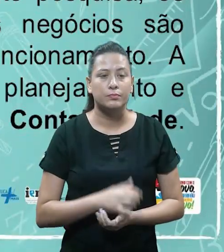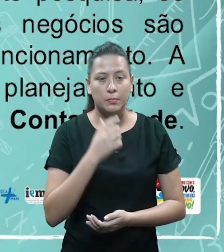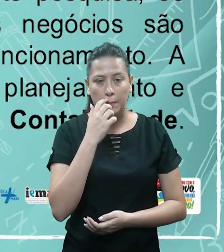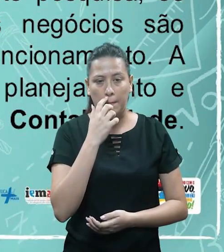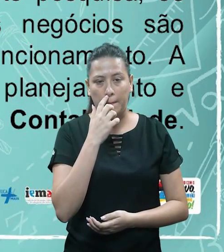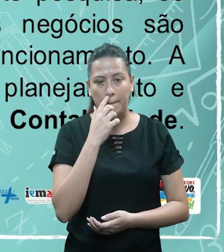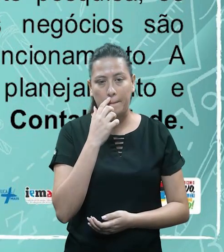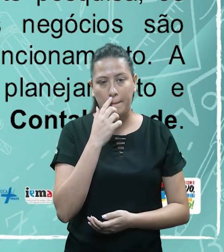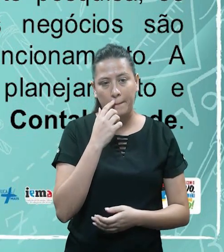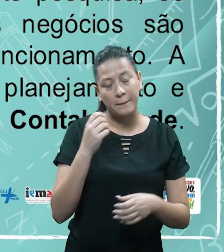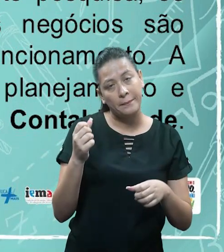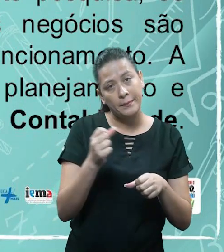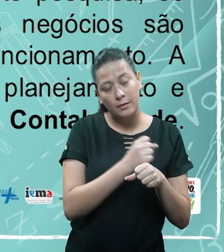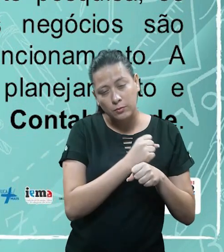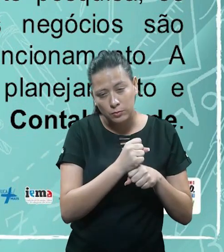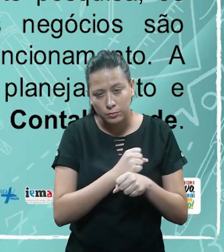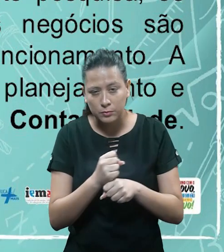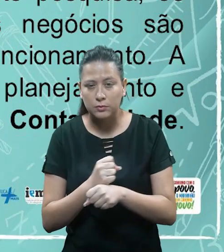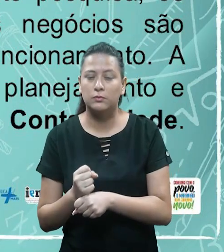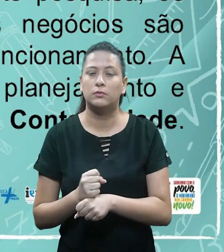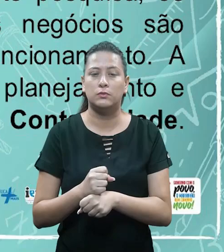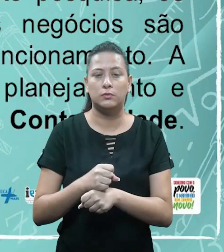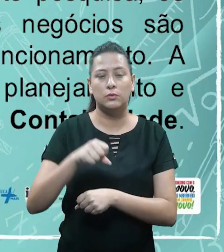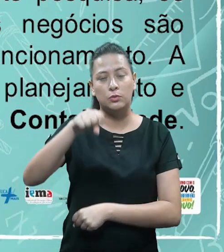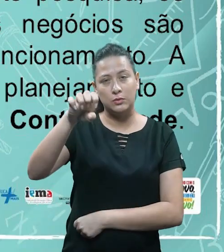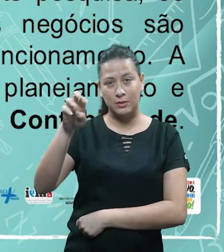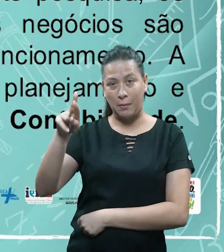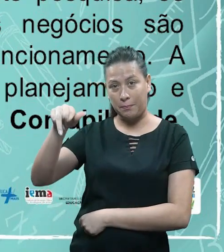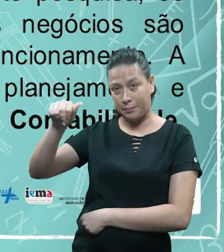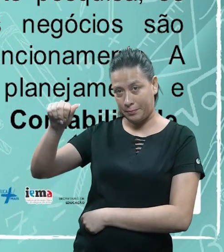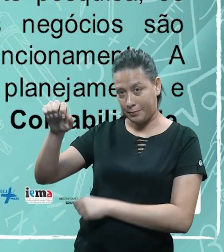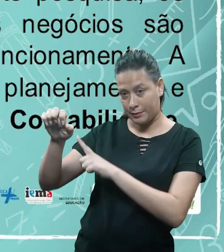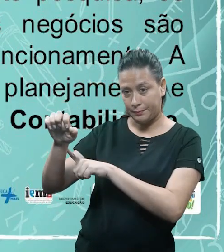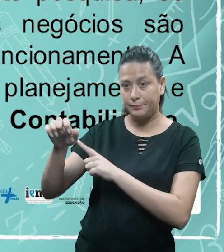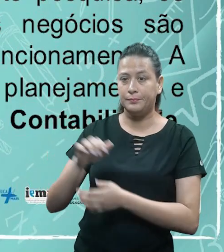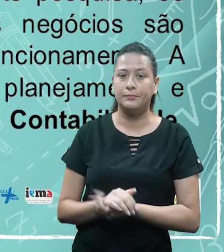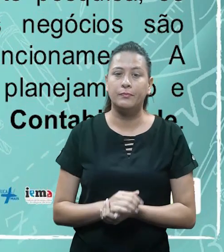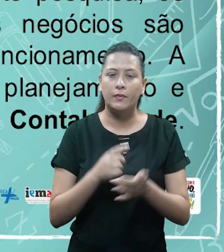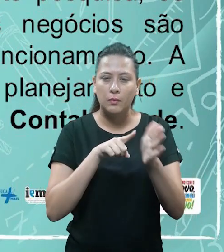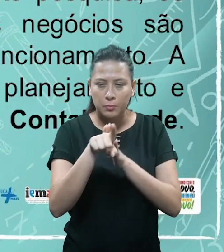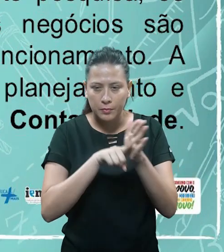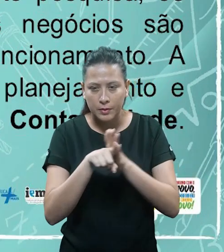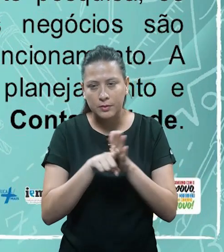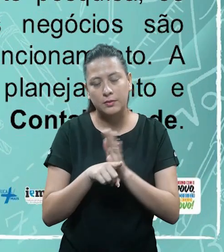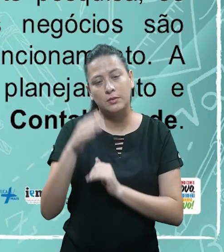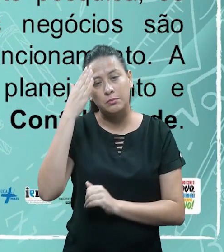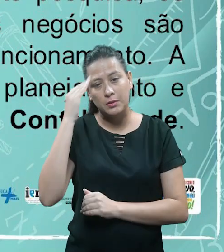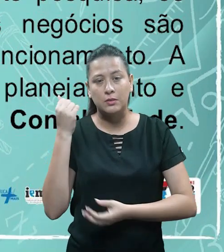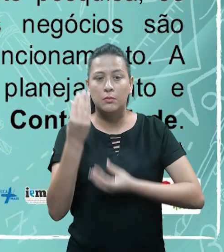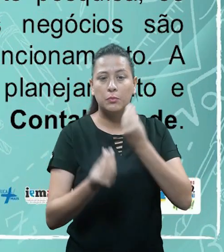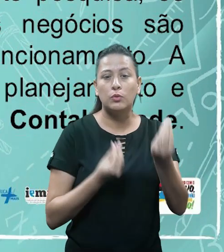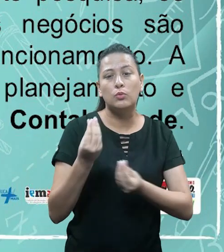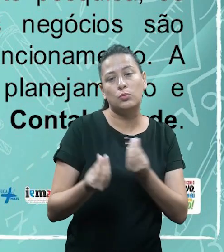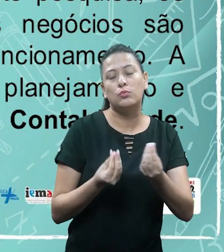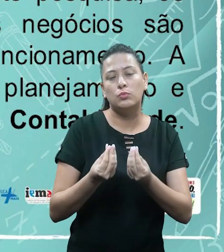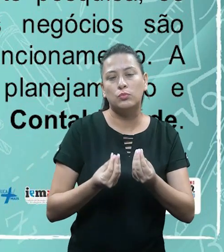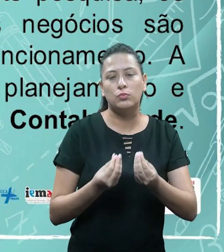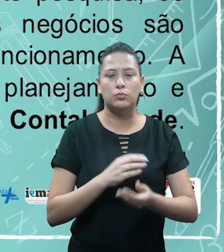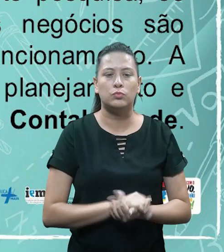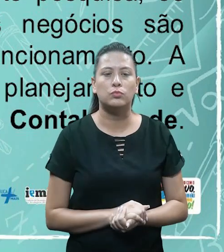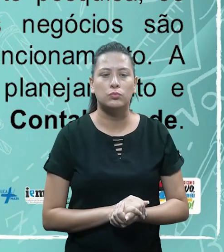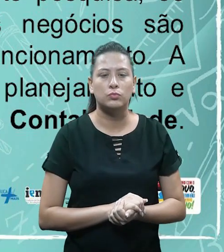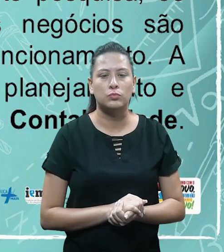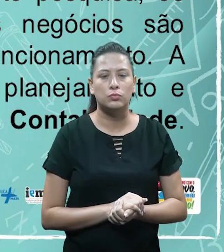Então, nos últimos anos, o SEBRAE, tá, vem realizando pesquisas para detectar o índice de mortalidade. Nesse caso,